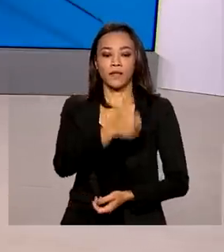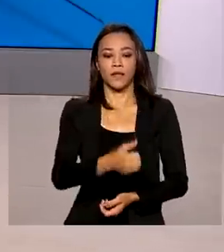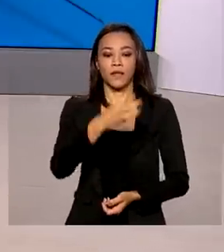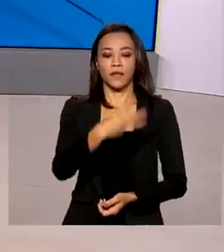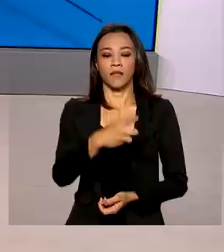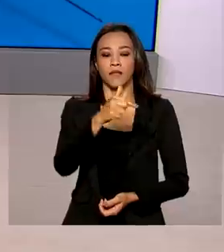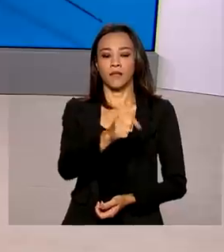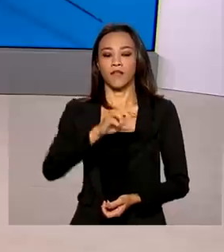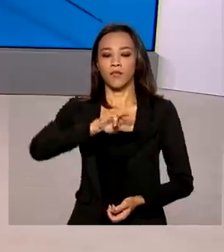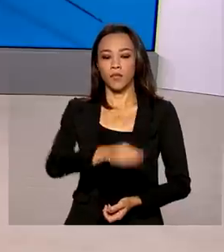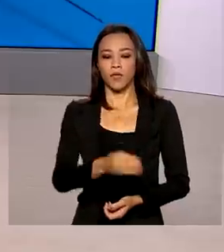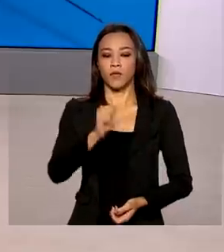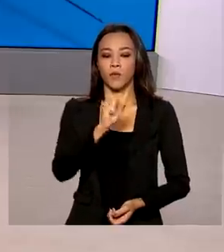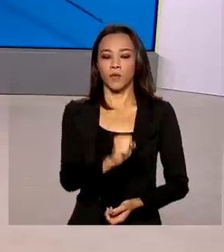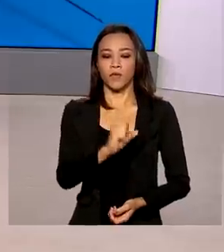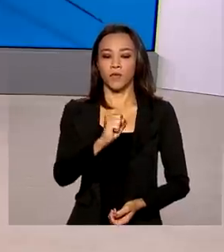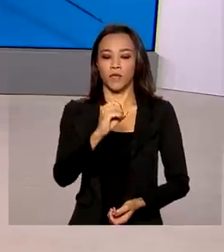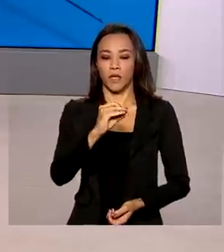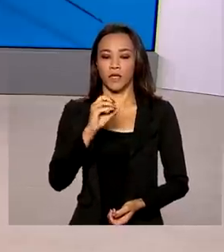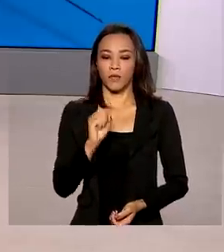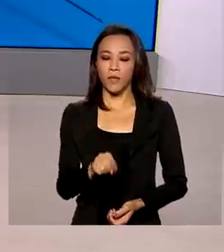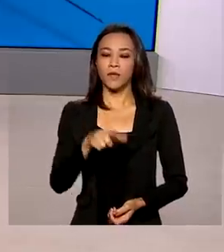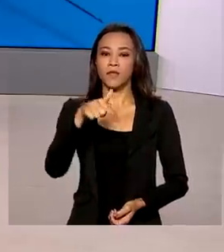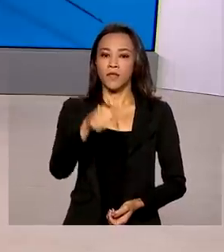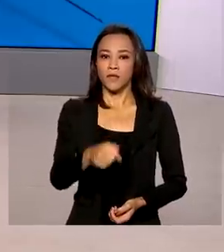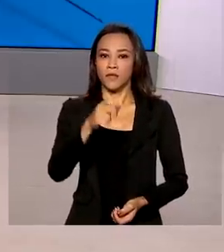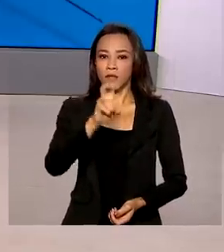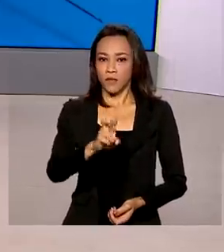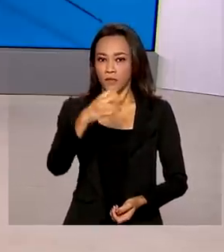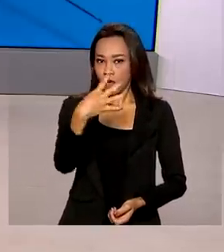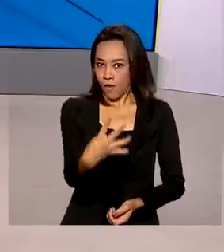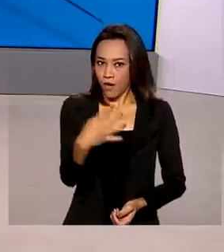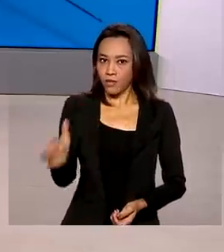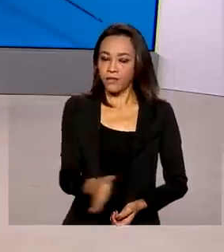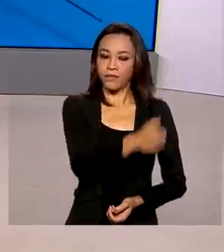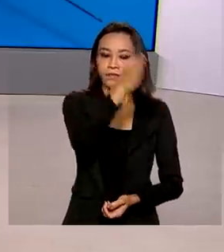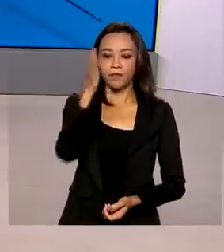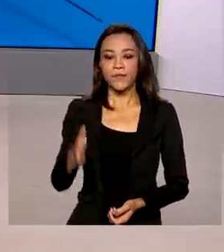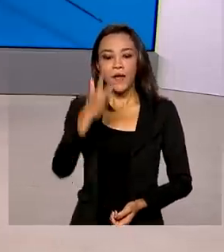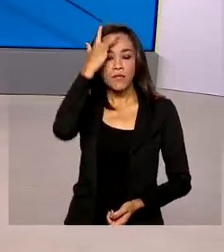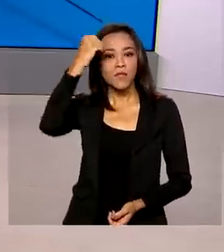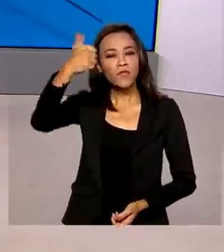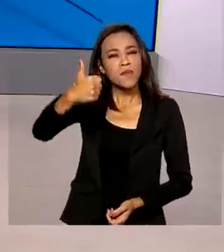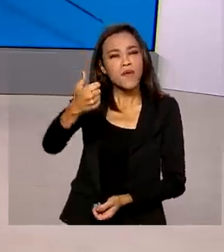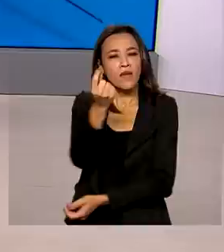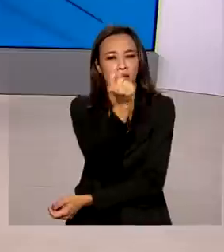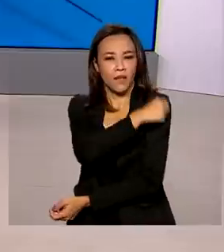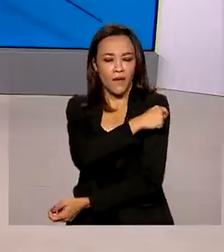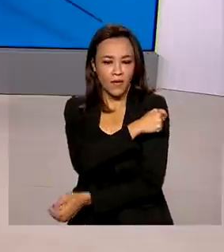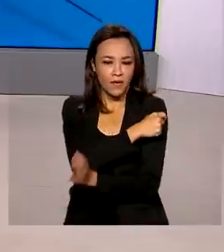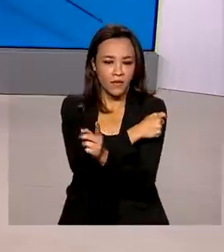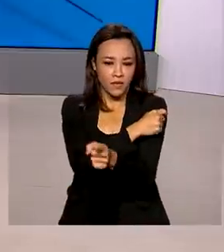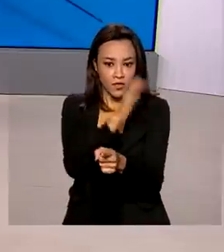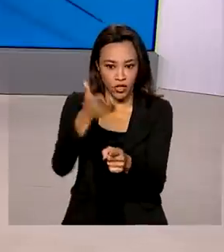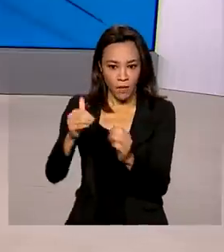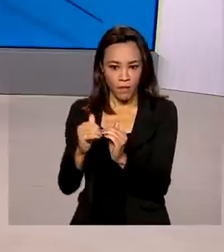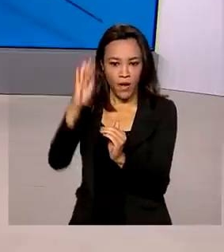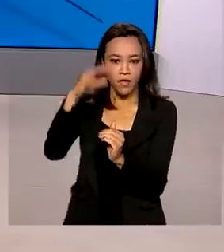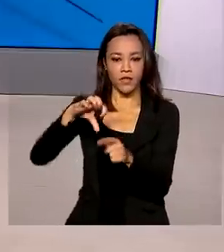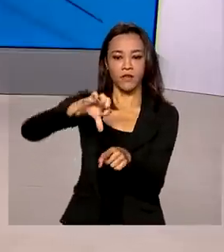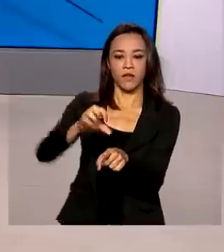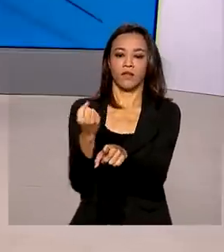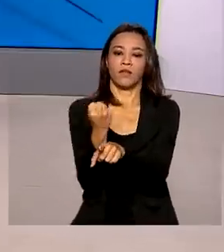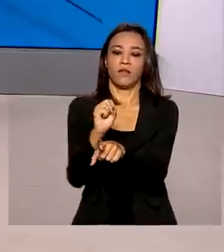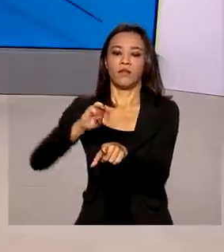880 mil 754 doses. As pessoas que tomaram a primeira dose da vacina ultrapassam